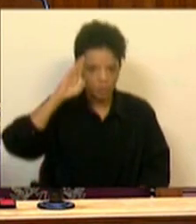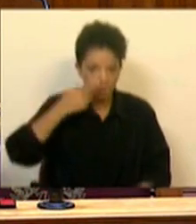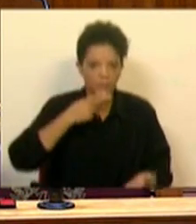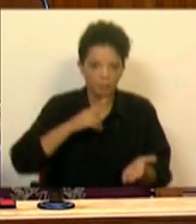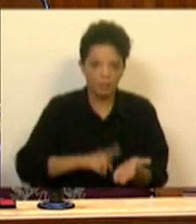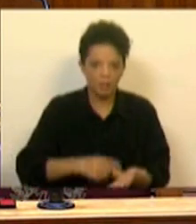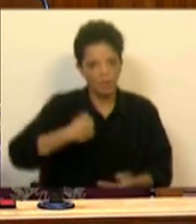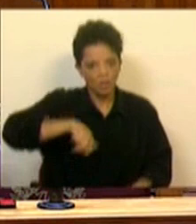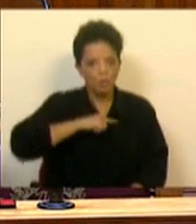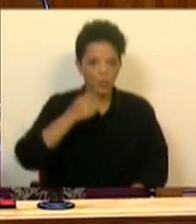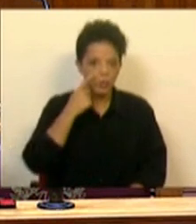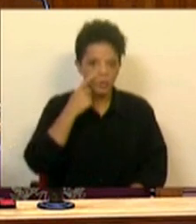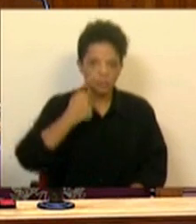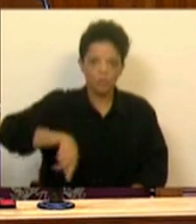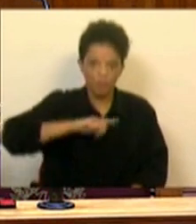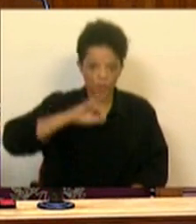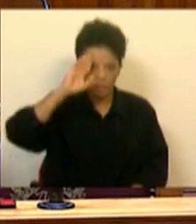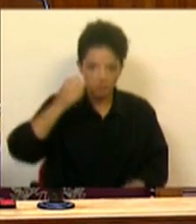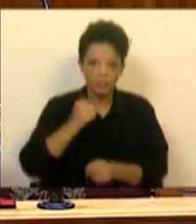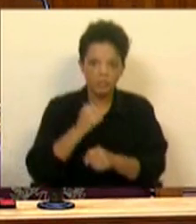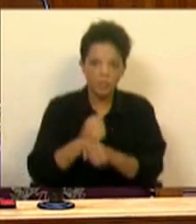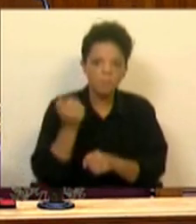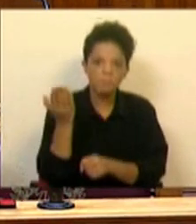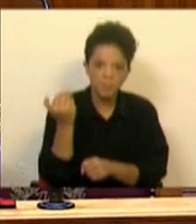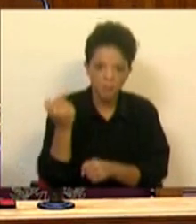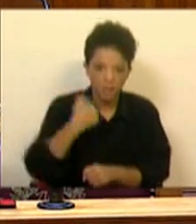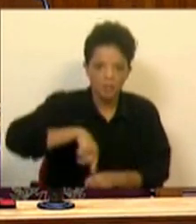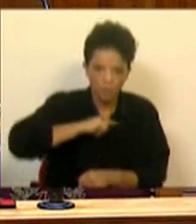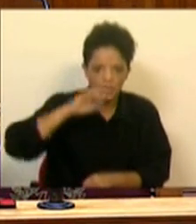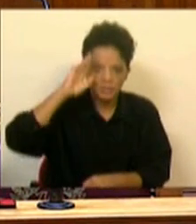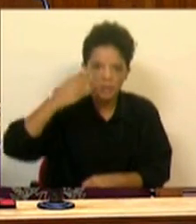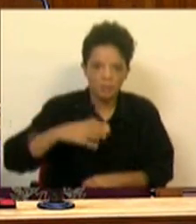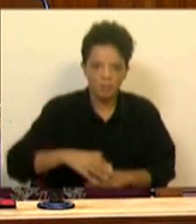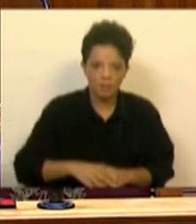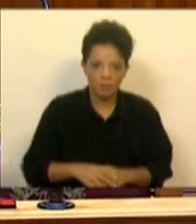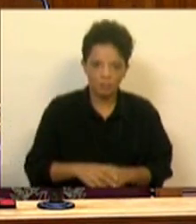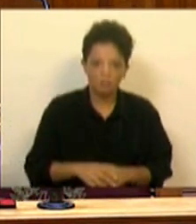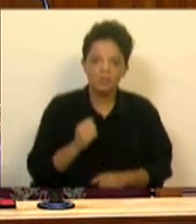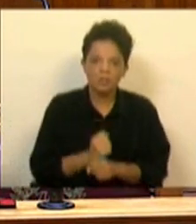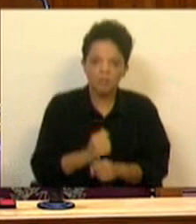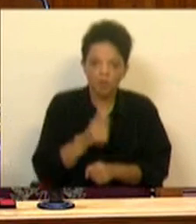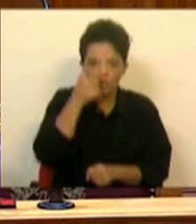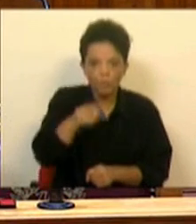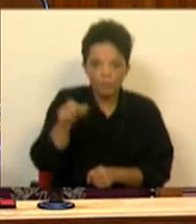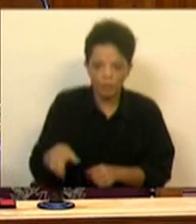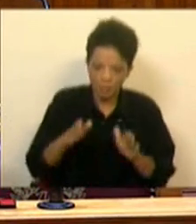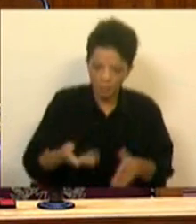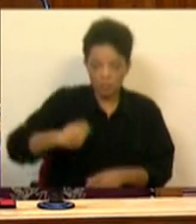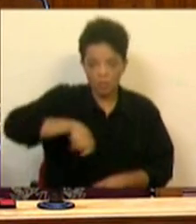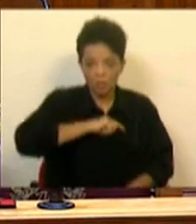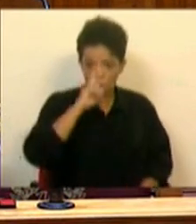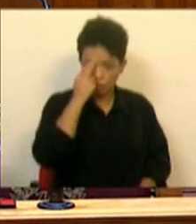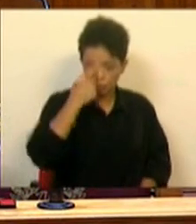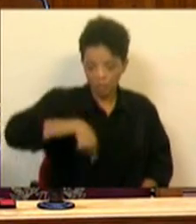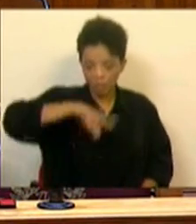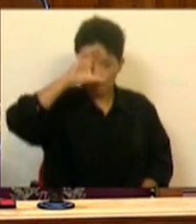sabemos, de facto, que há muito trabalho a fazer no IRN. É preciso fazer um trabalho de recursos humanos e nós estamos empenhados,